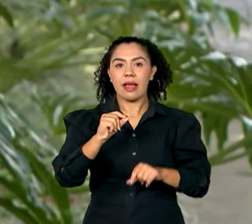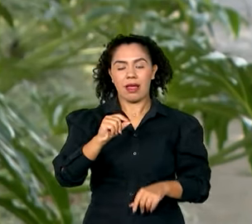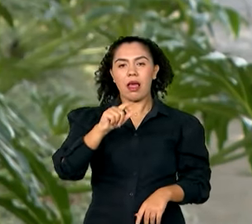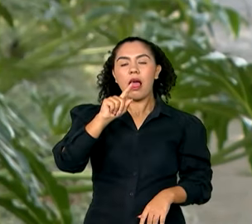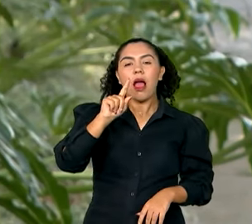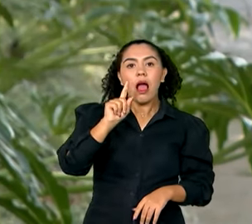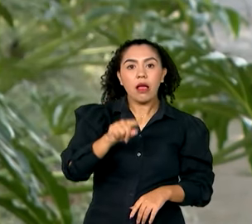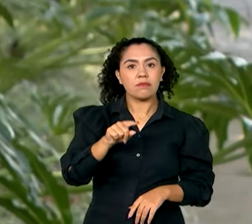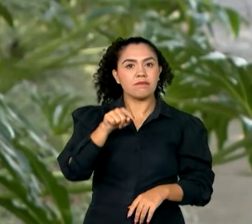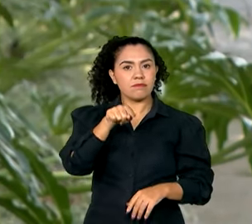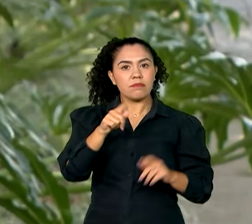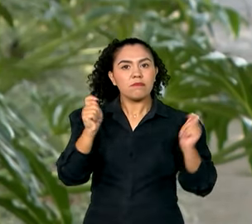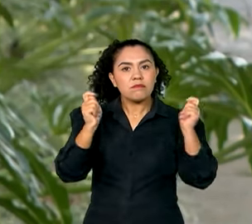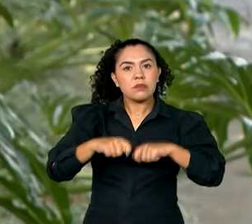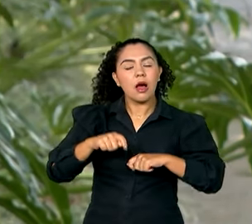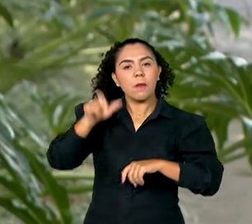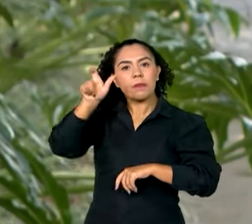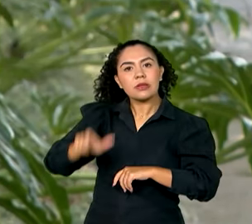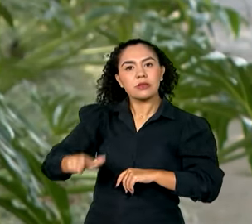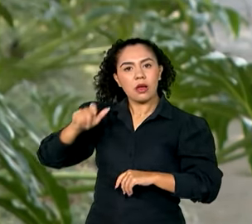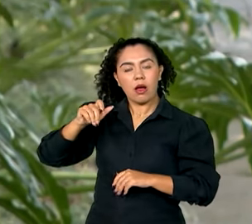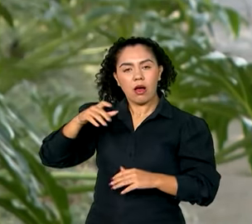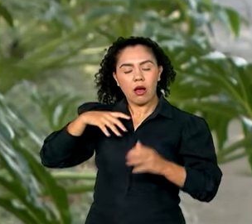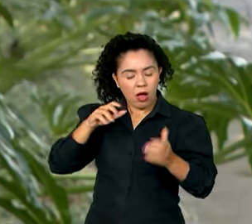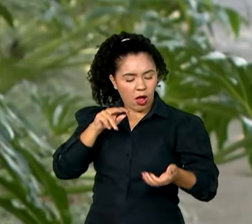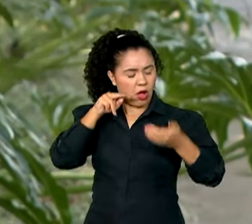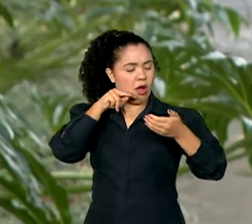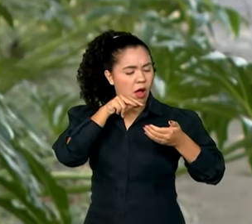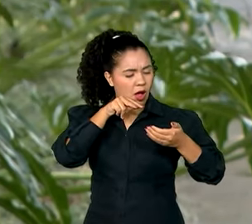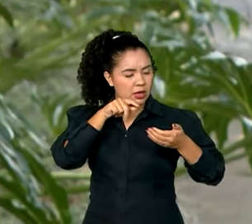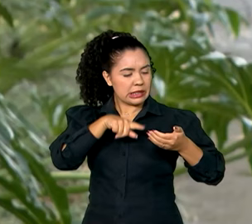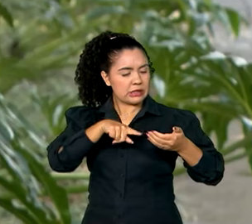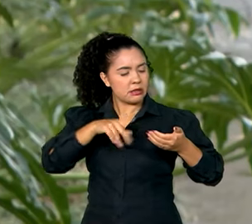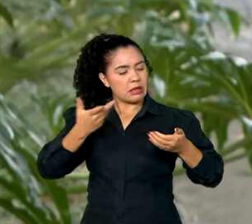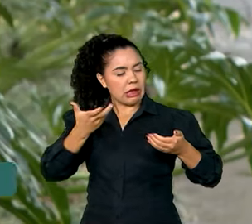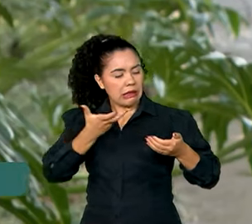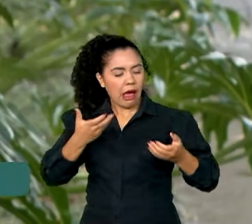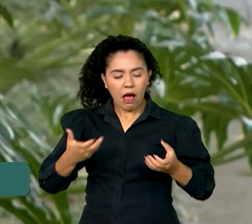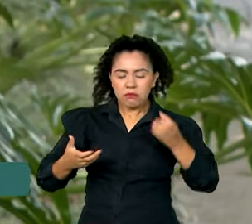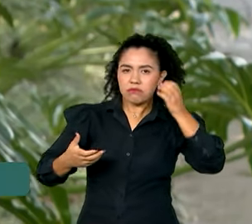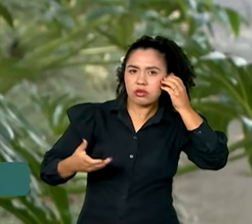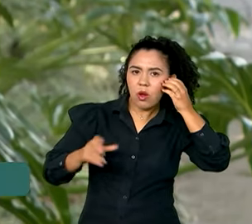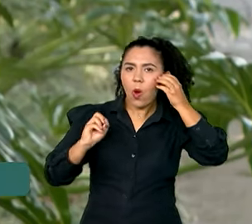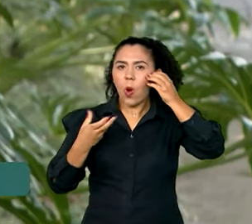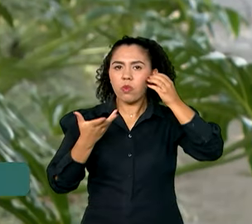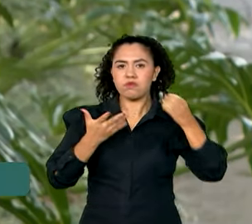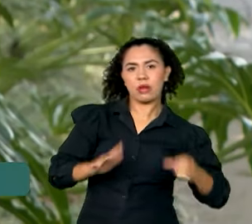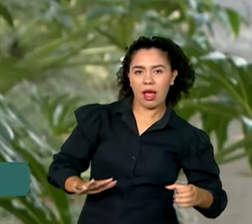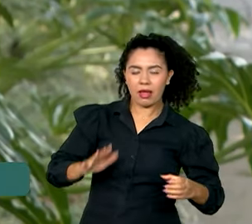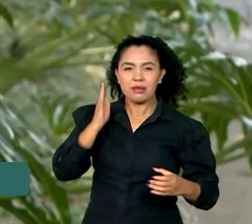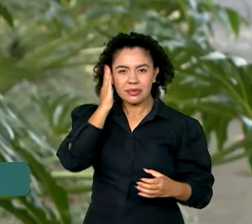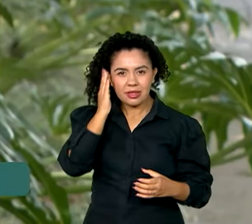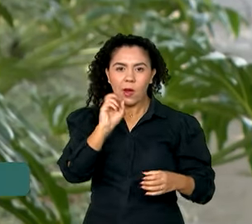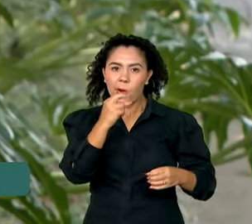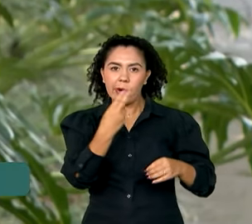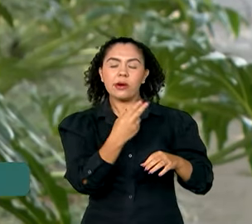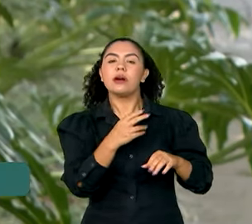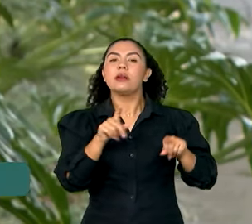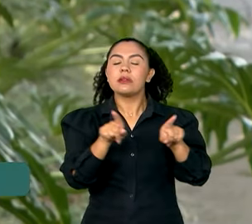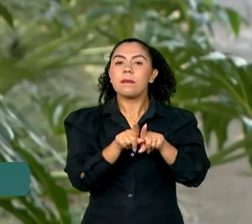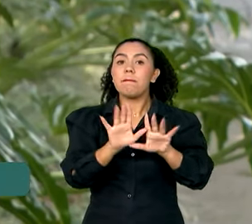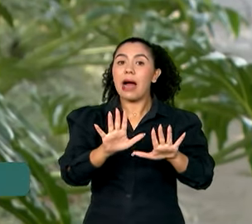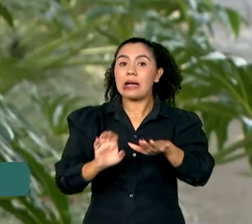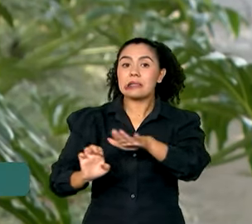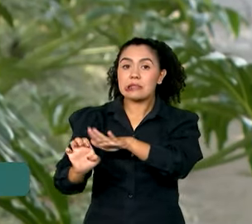que o consumidor tem para decidir se atende ou não a uma ligação de telemarketing. Mas, atualmente, apenas